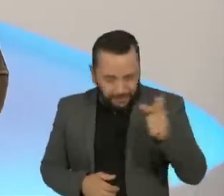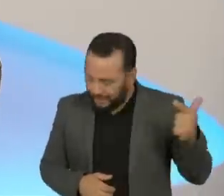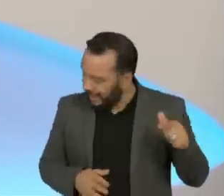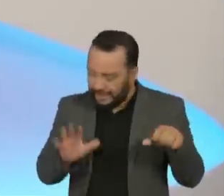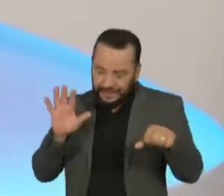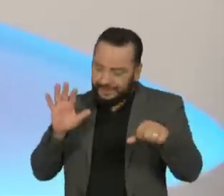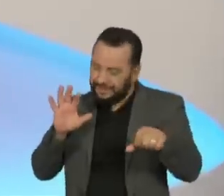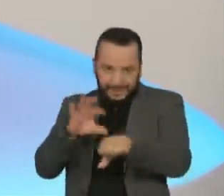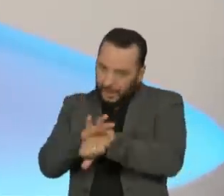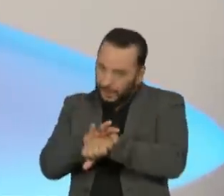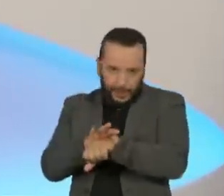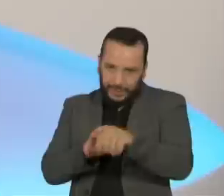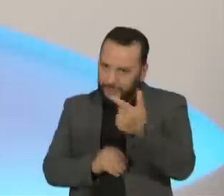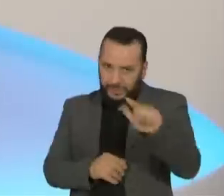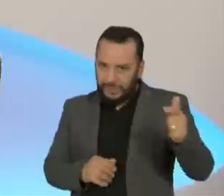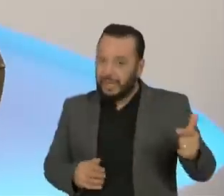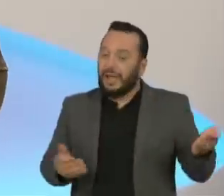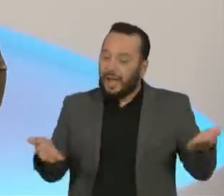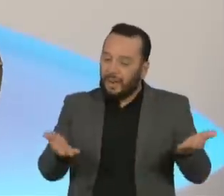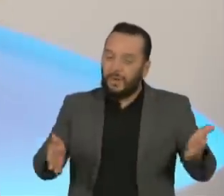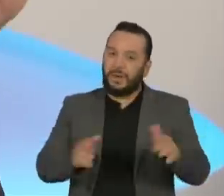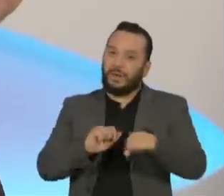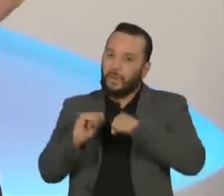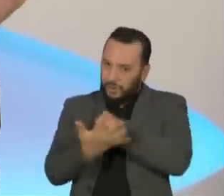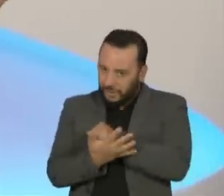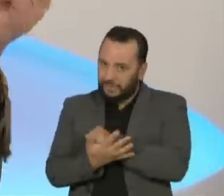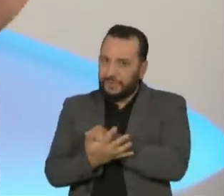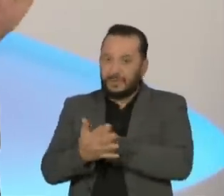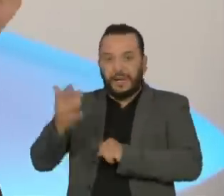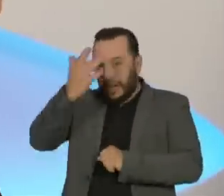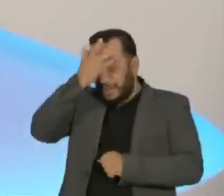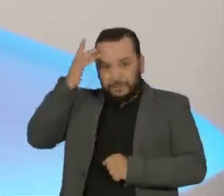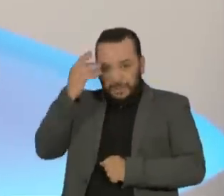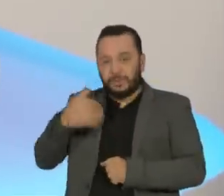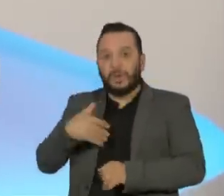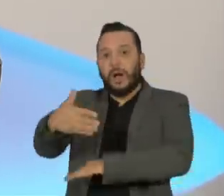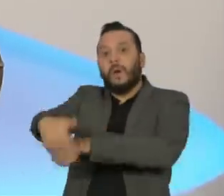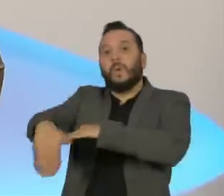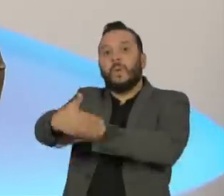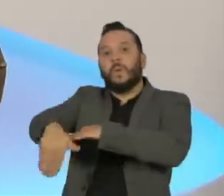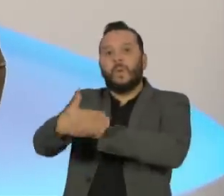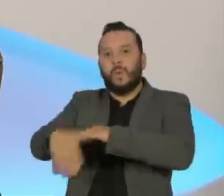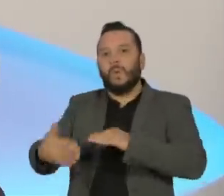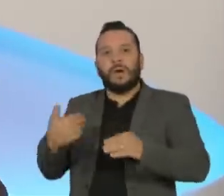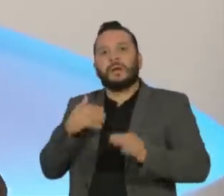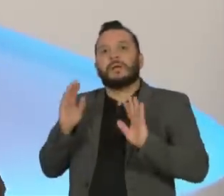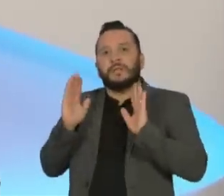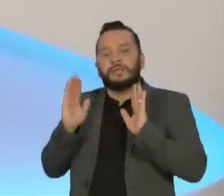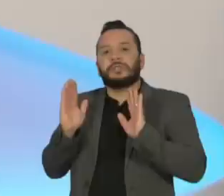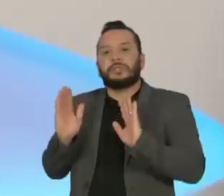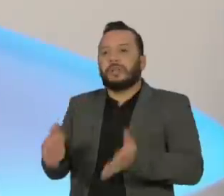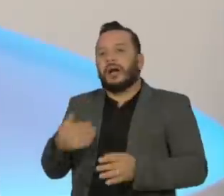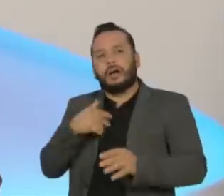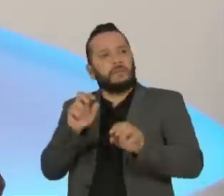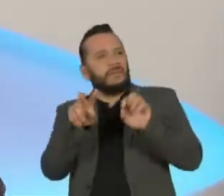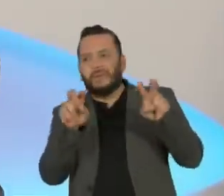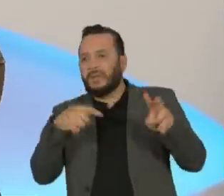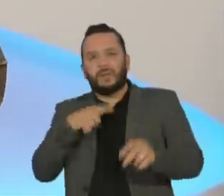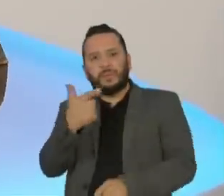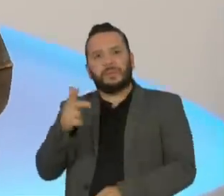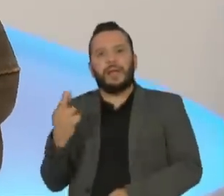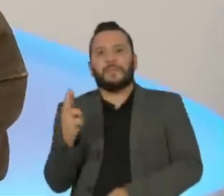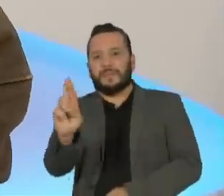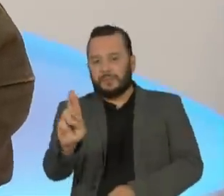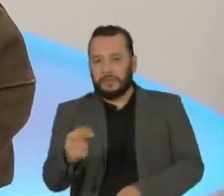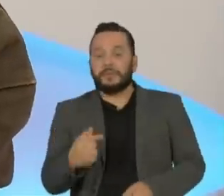trágica. a gente está numa pandemia, as pessoas estão se estapeando na rua porque não tem como ter mais essa representatividade, o STF